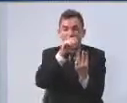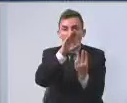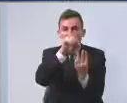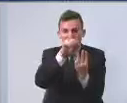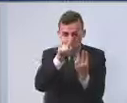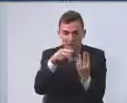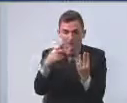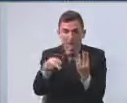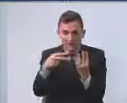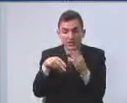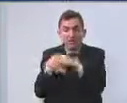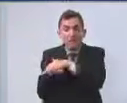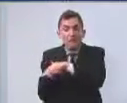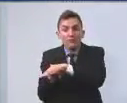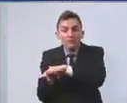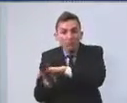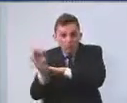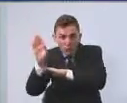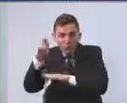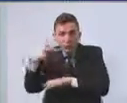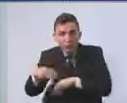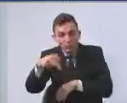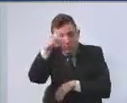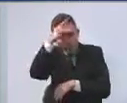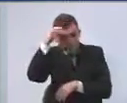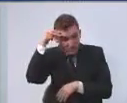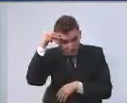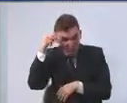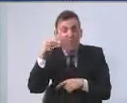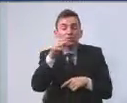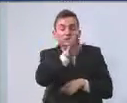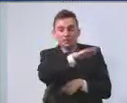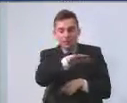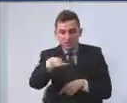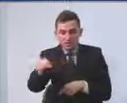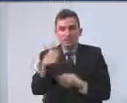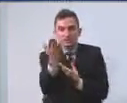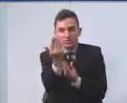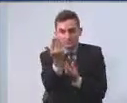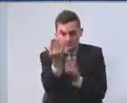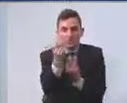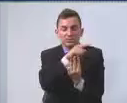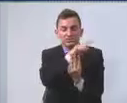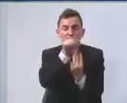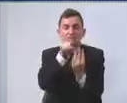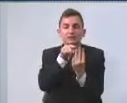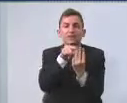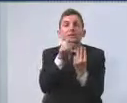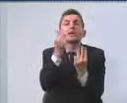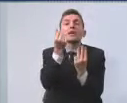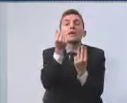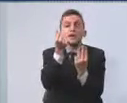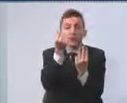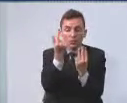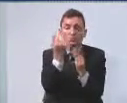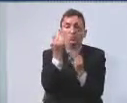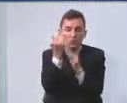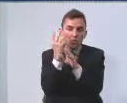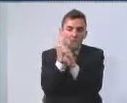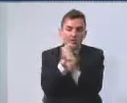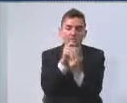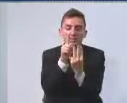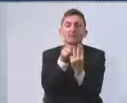municipal da criança e do adolescente, e uma terceira parte de recursos orçamentários